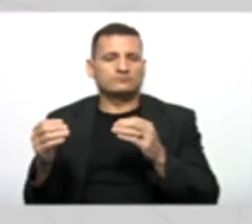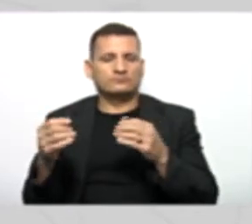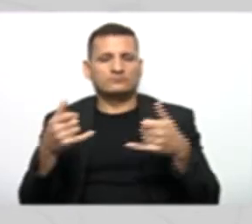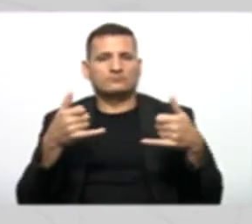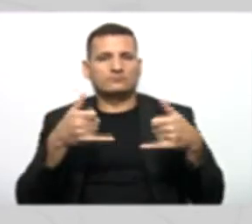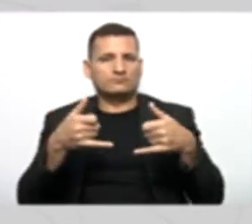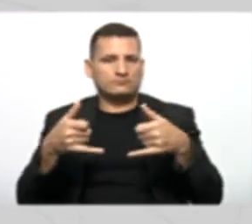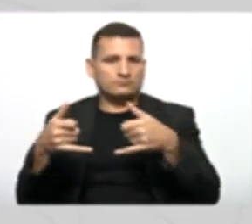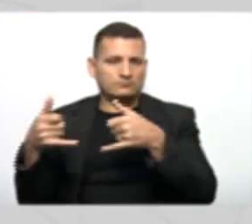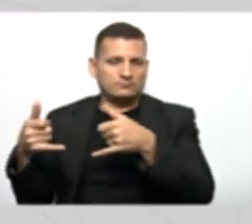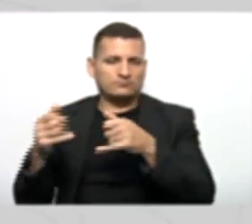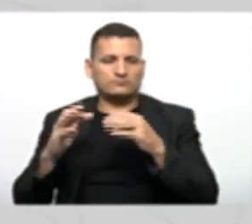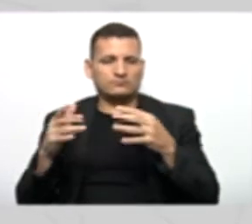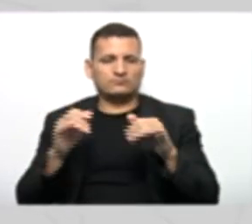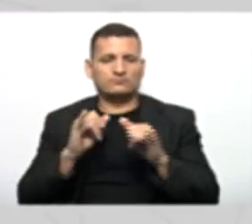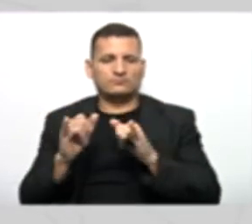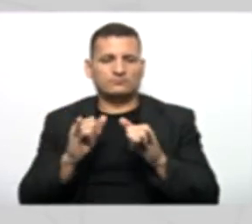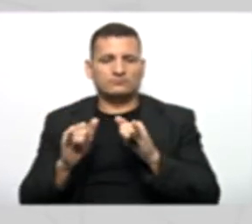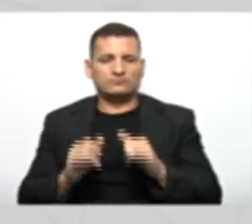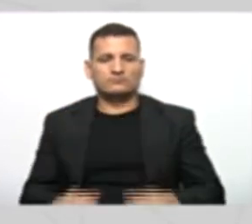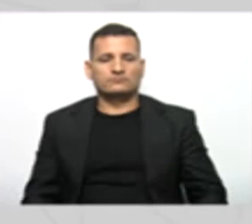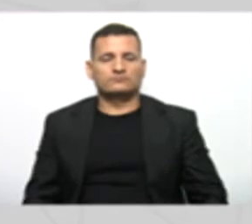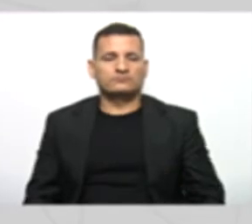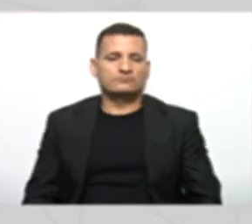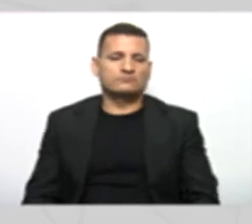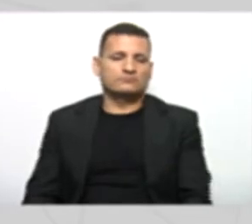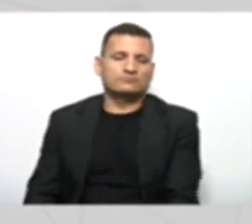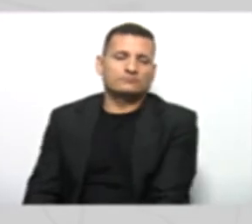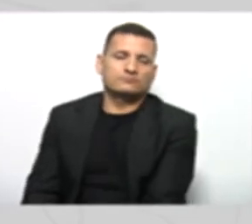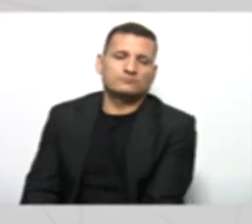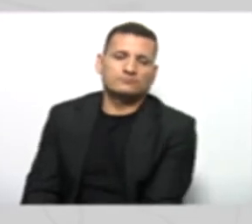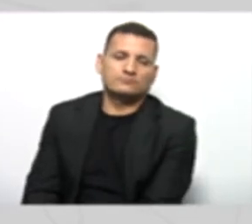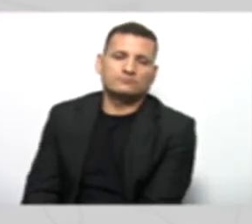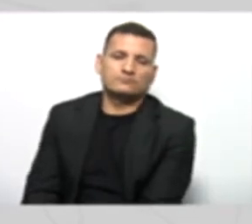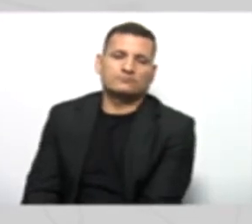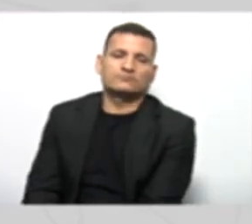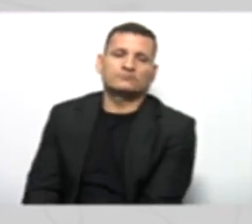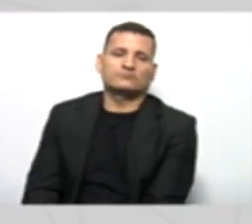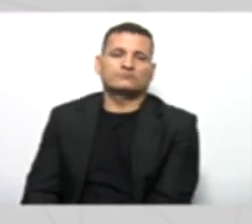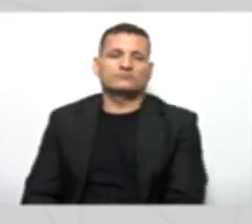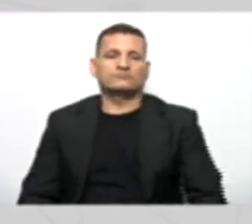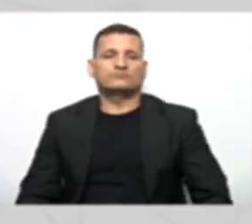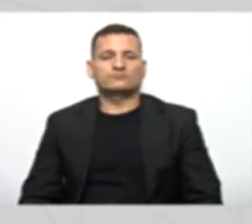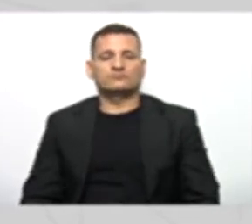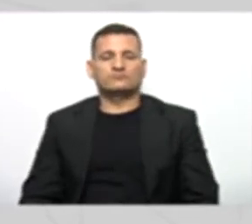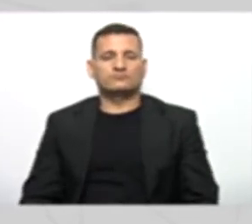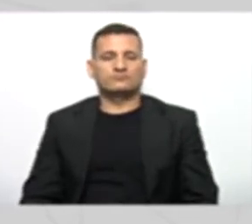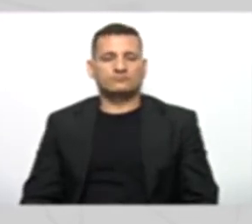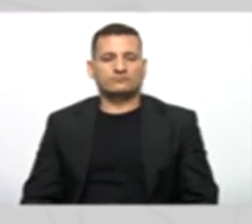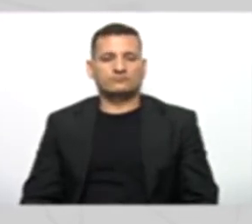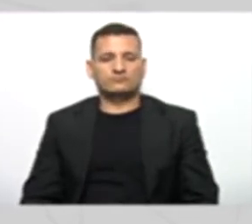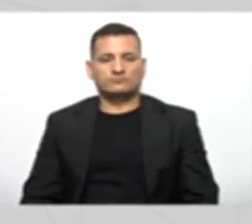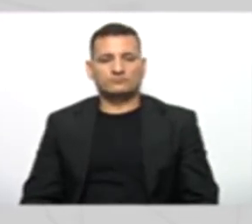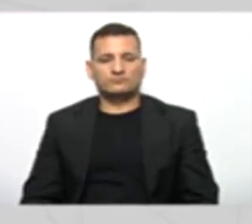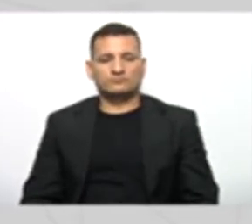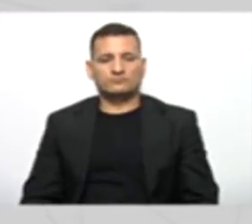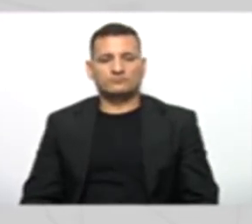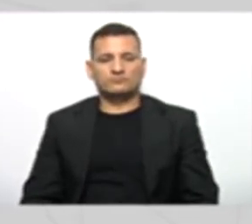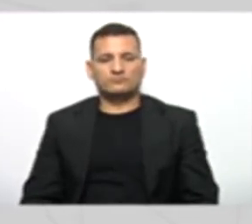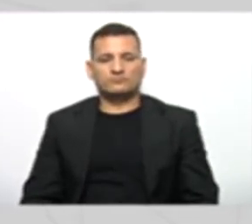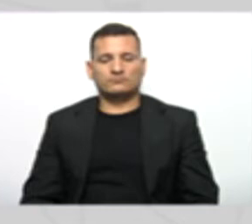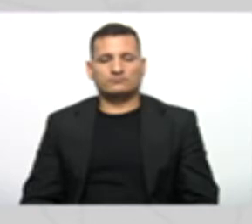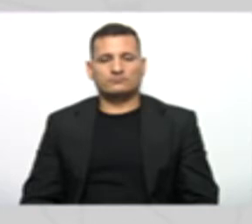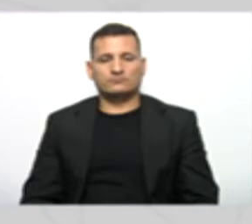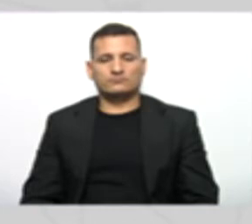Endereço E telefone Então você faz lá Print Nome